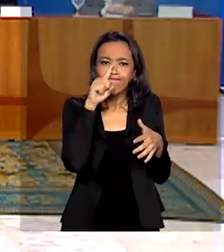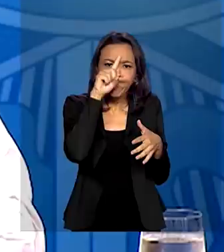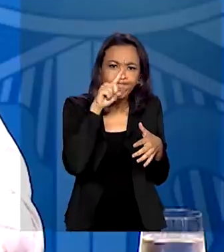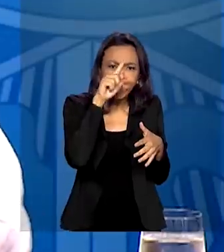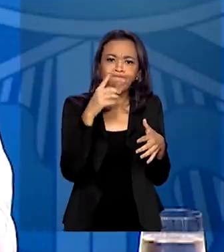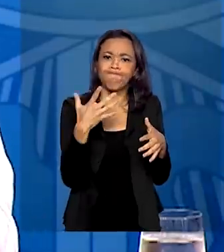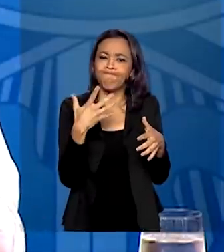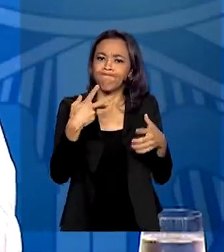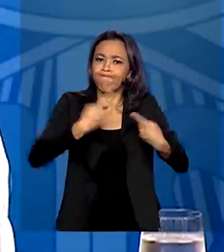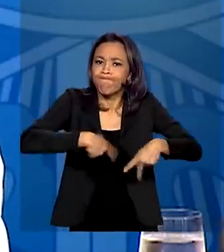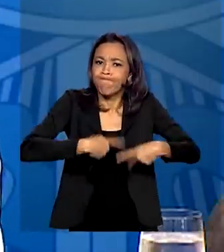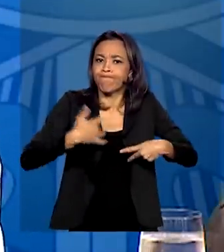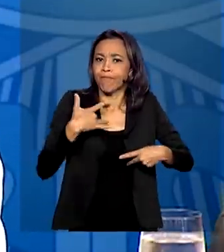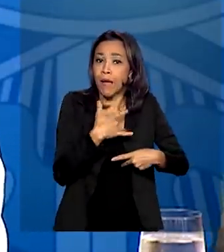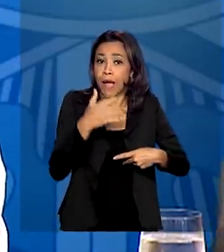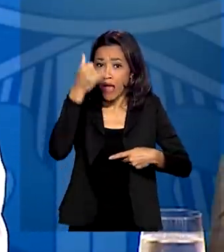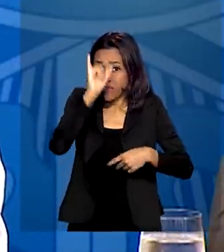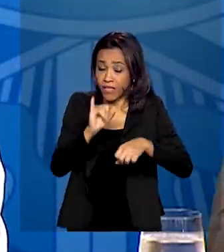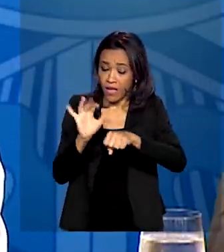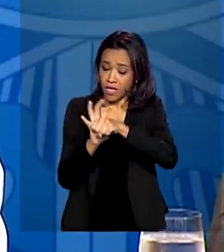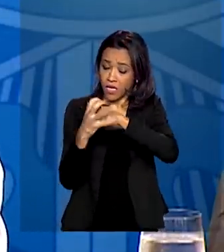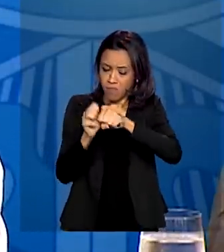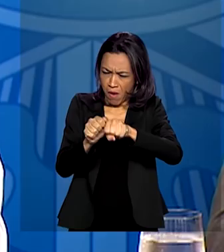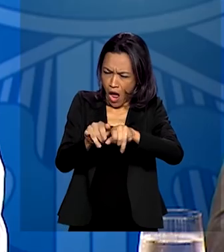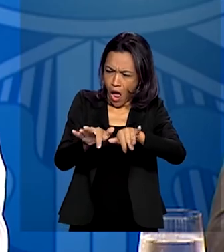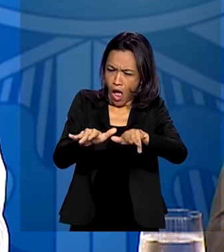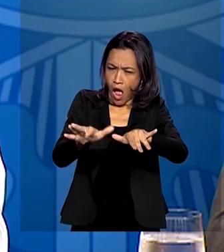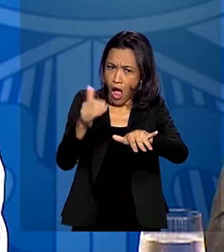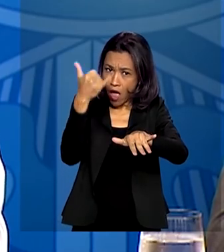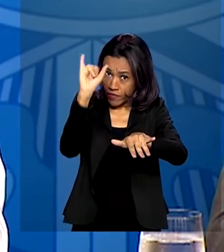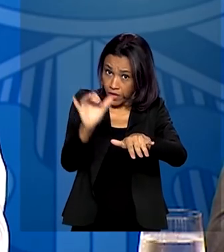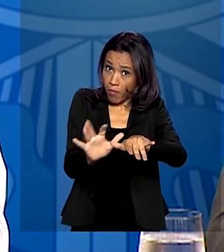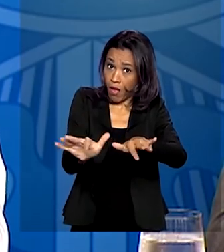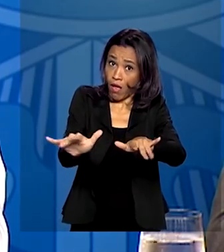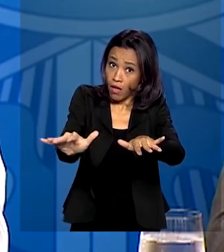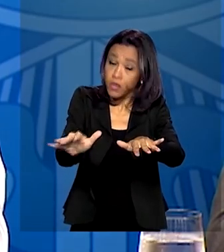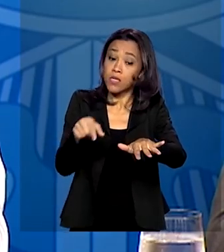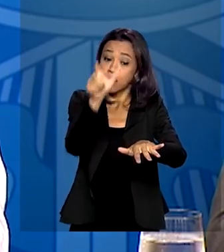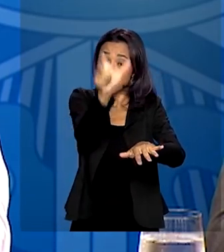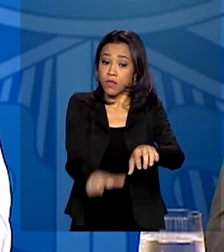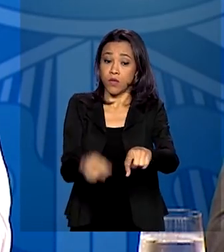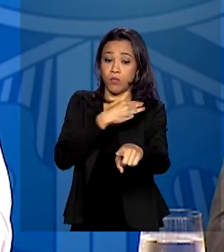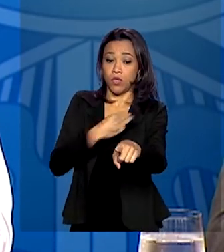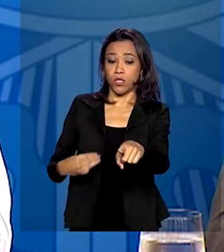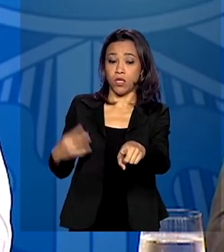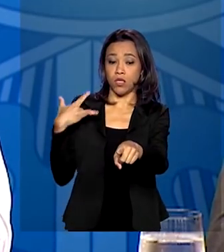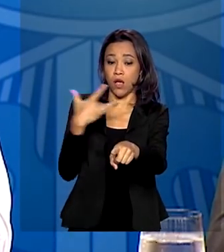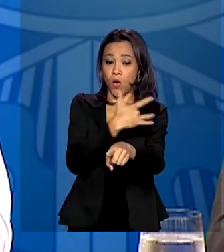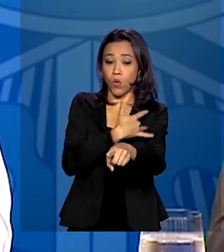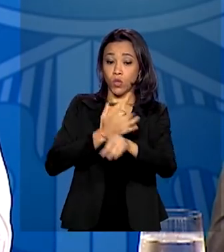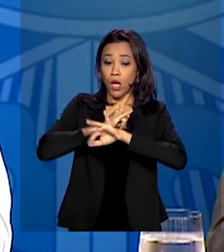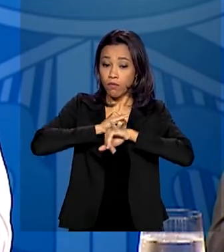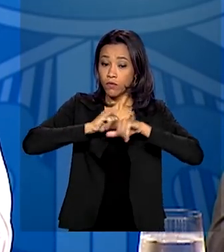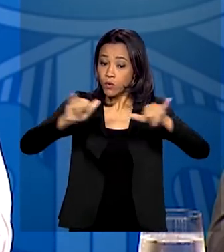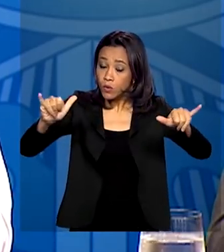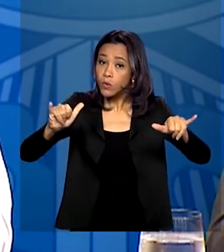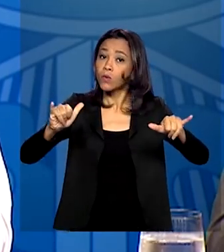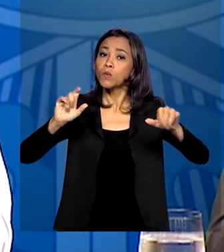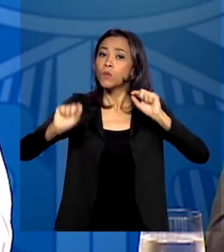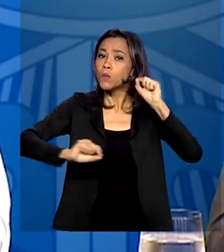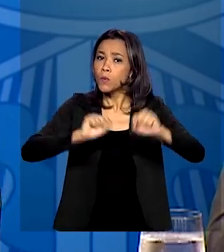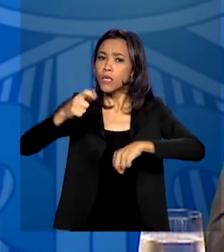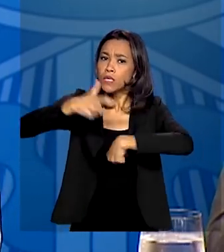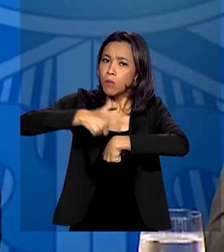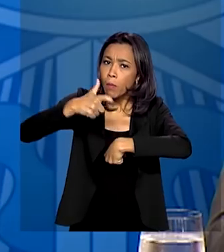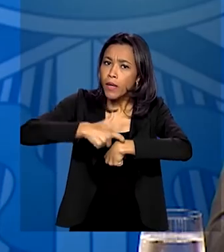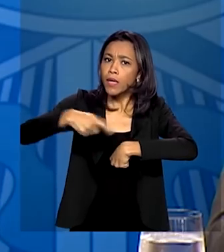para conter o avanço da doença, o ministro da Saúde, Luiz Henrique Mandetta, reforçou que, neste momento, a